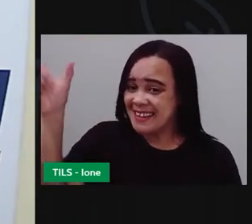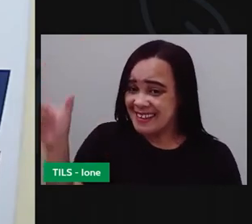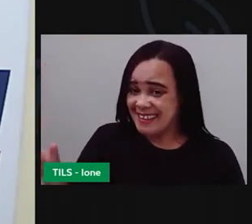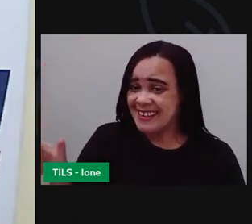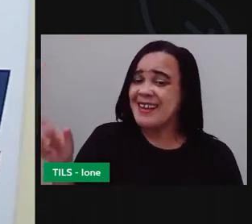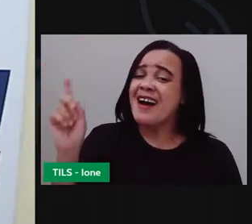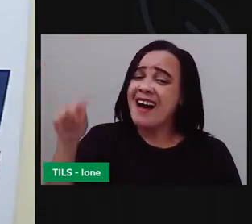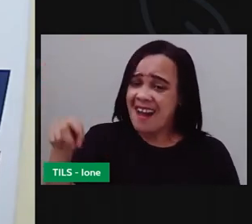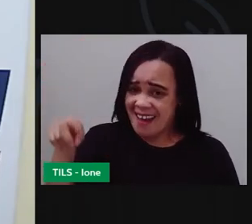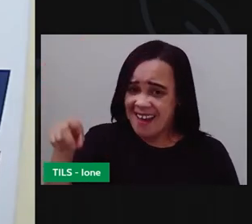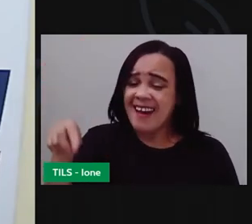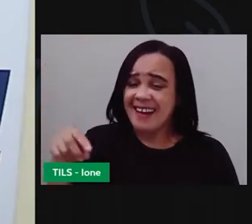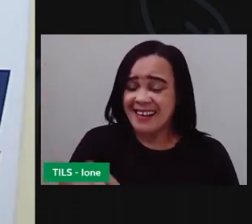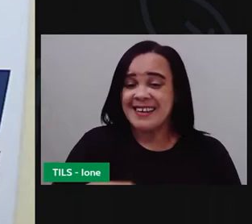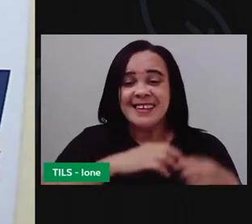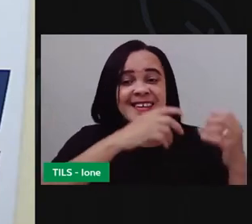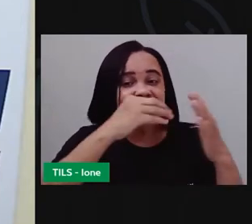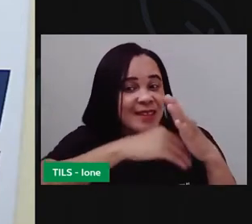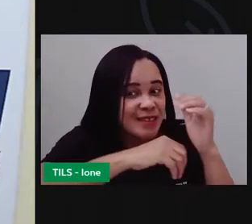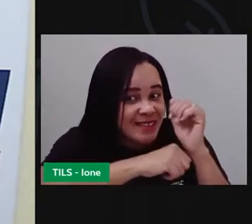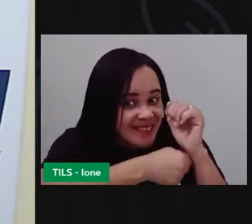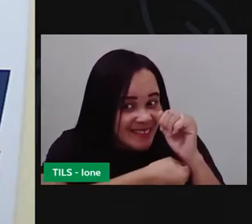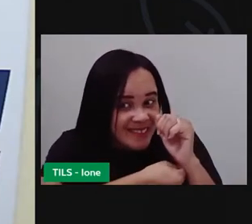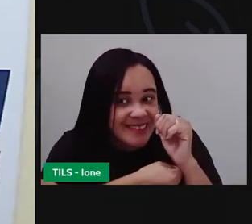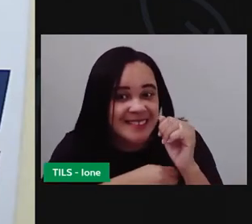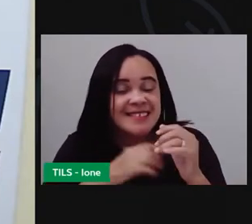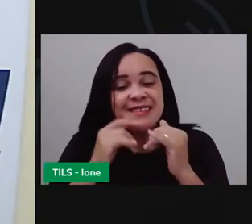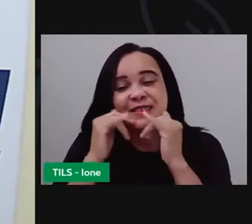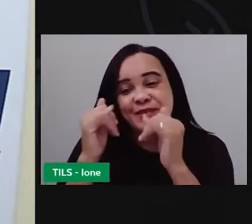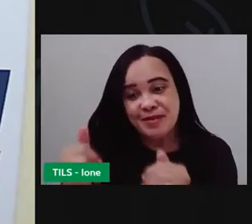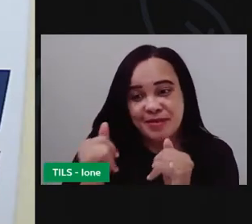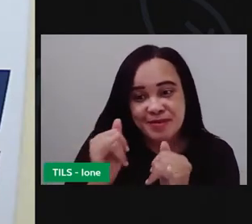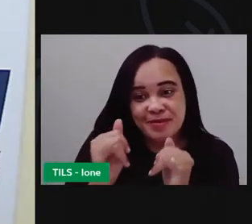Que contou o segredo para o coelho.